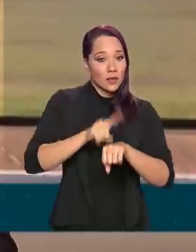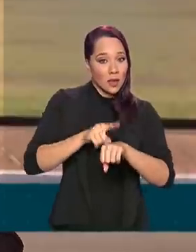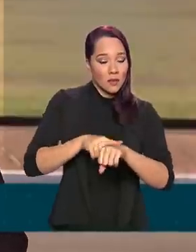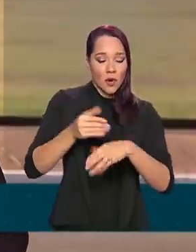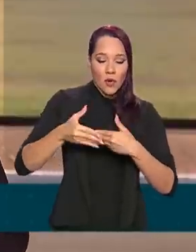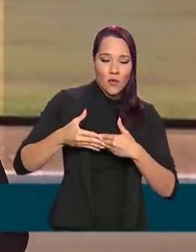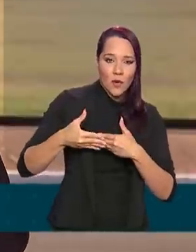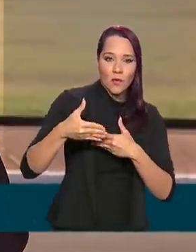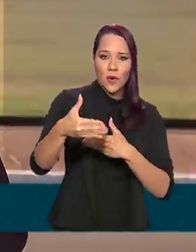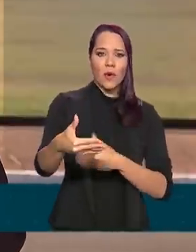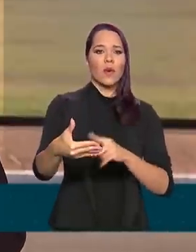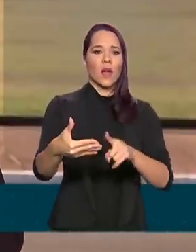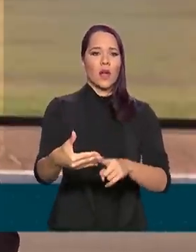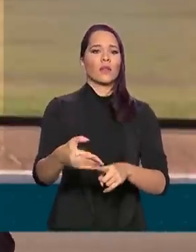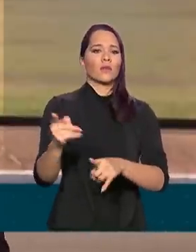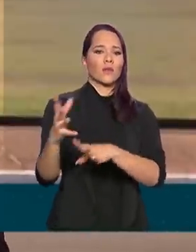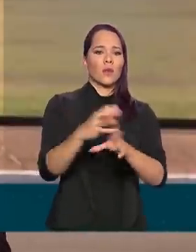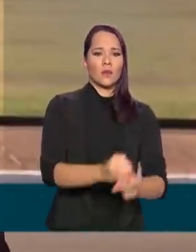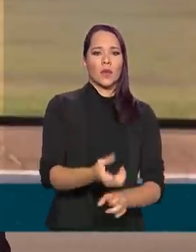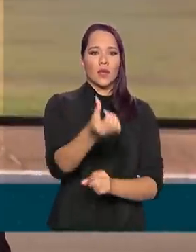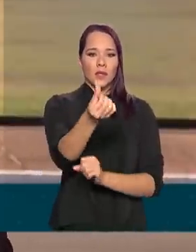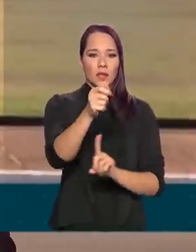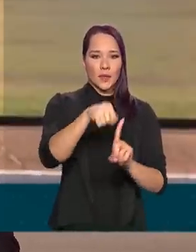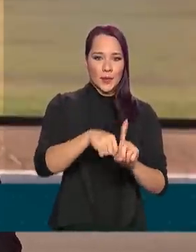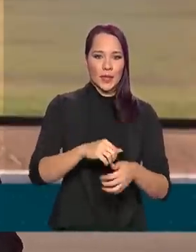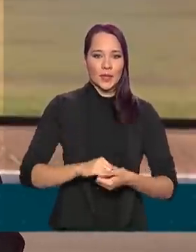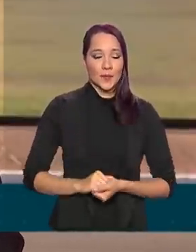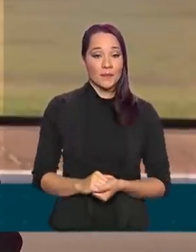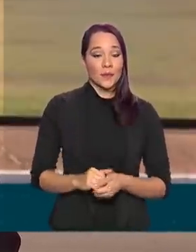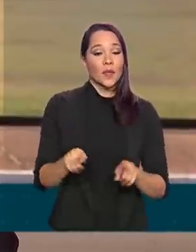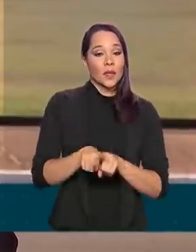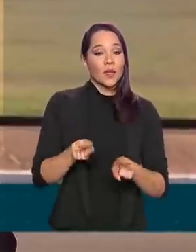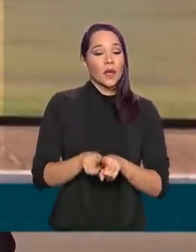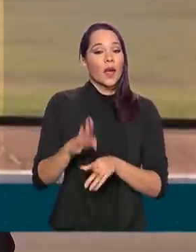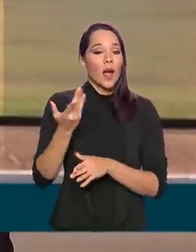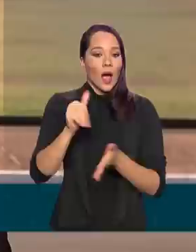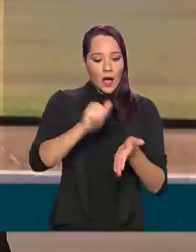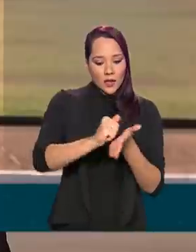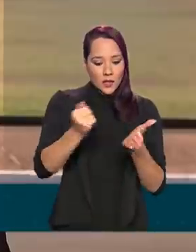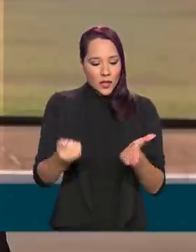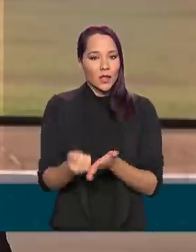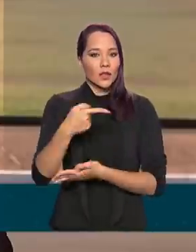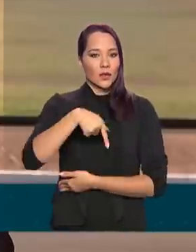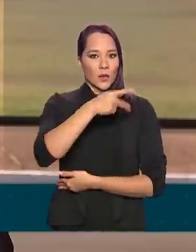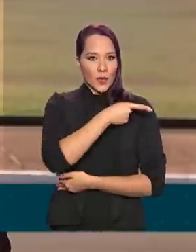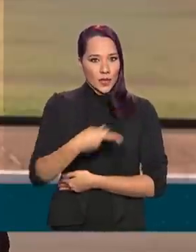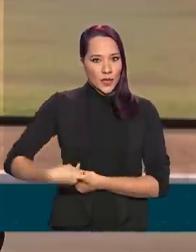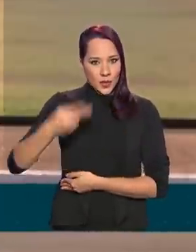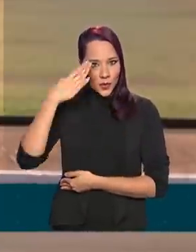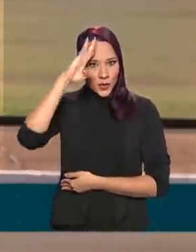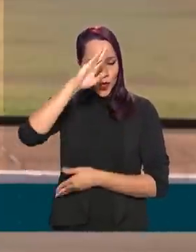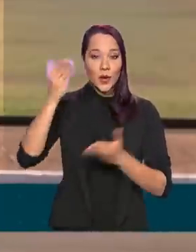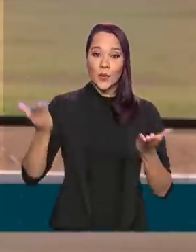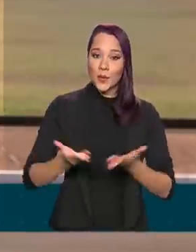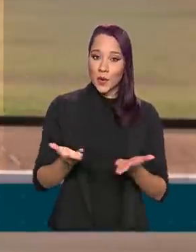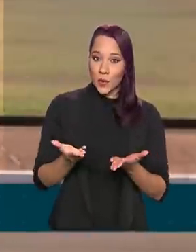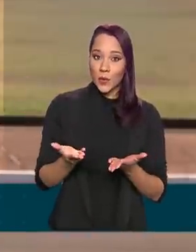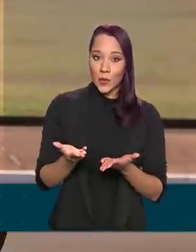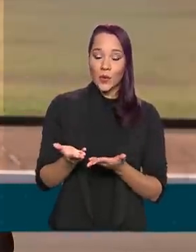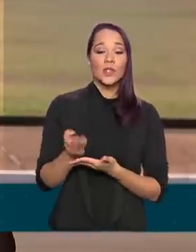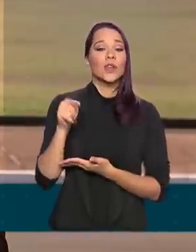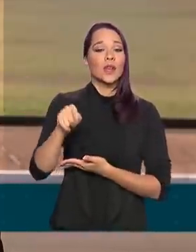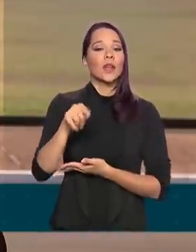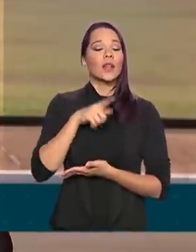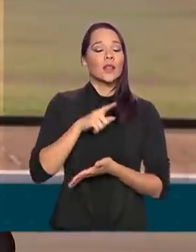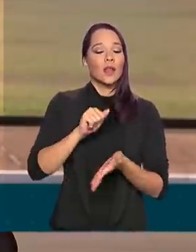foi prorgado no total por seis meses. Em relação à agenda do presidente Jair Bolsonaro para hoje, ele tem